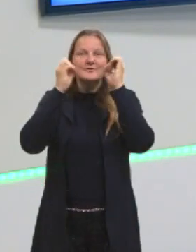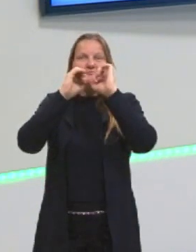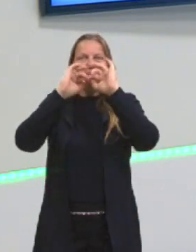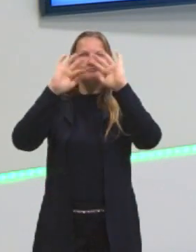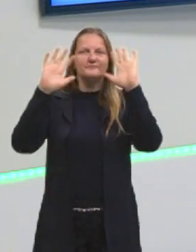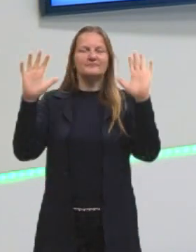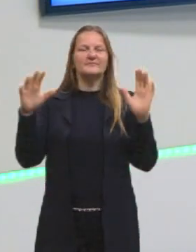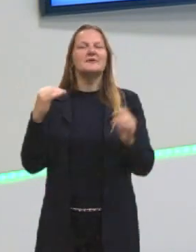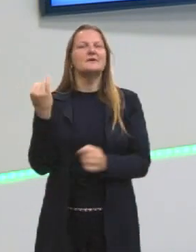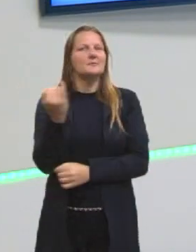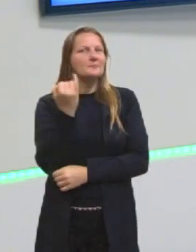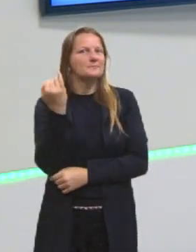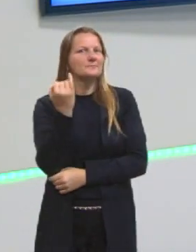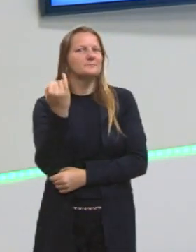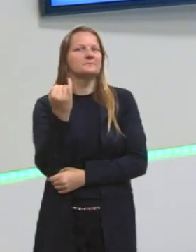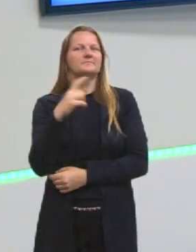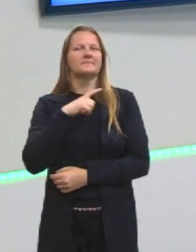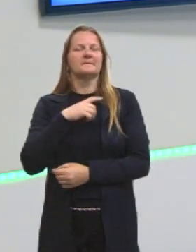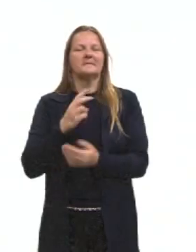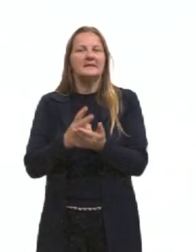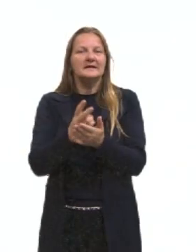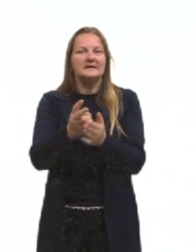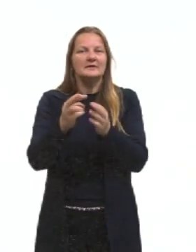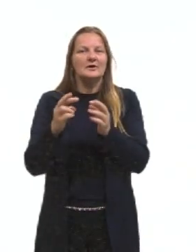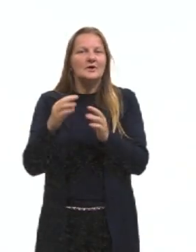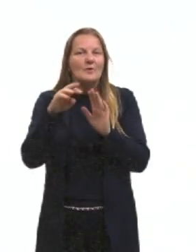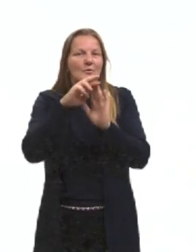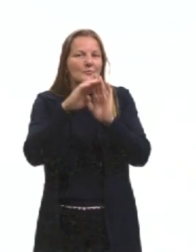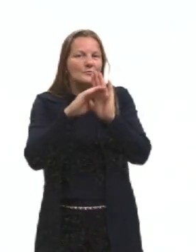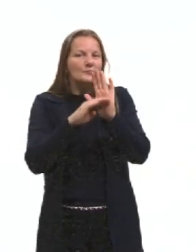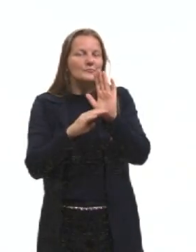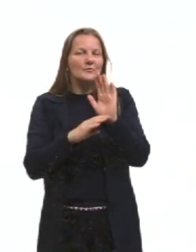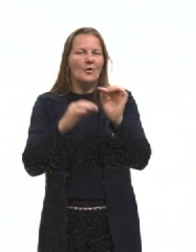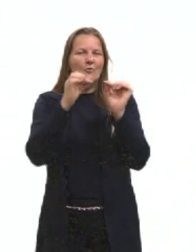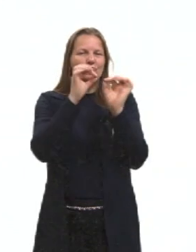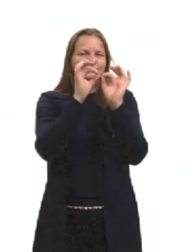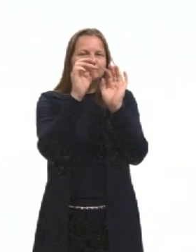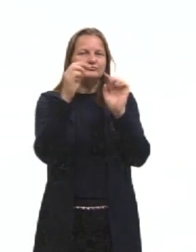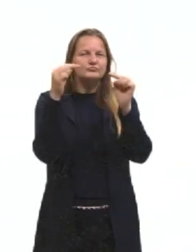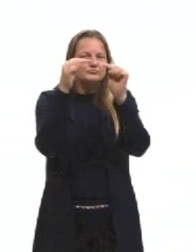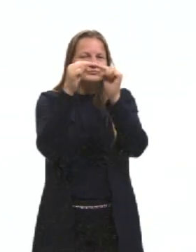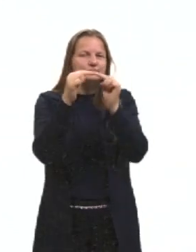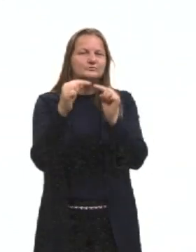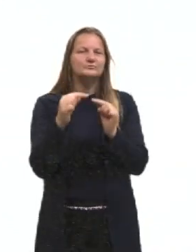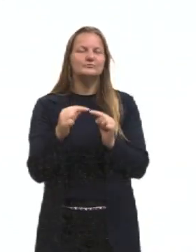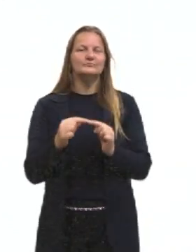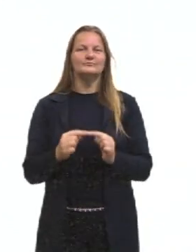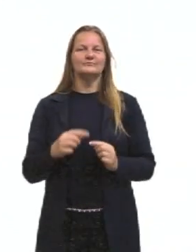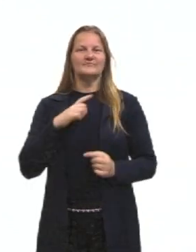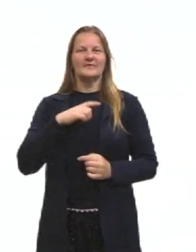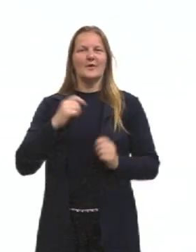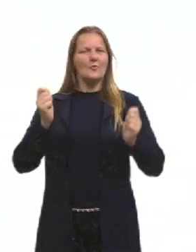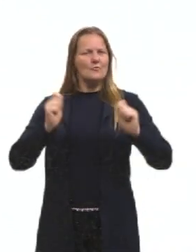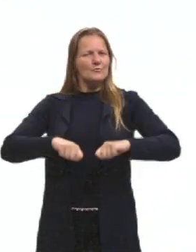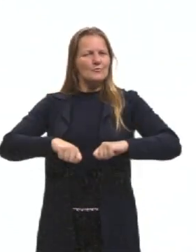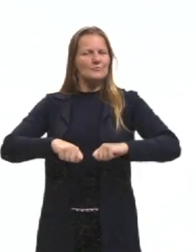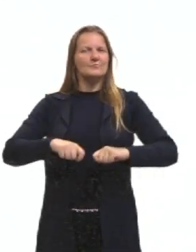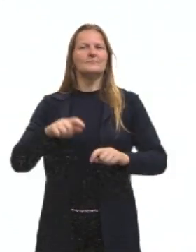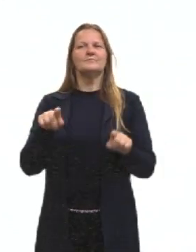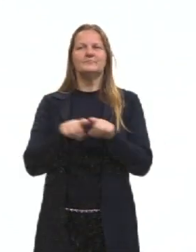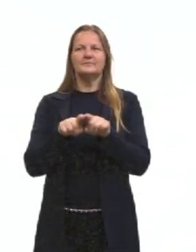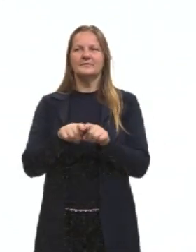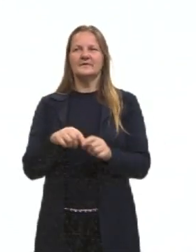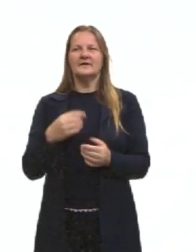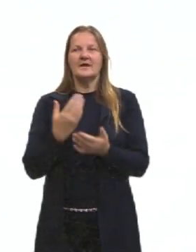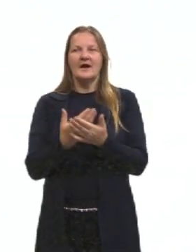questões importantes, seguindo o nosso alinhamento. Então, nós vamos alinhando as competências. E